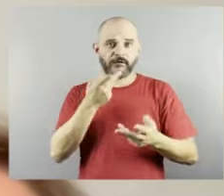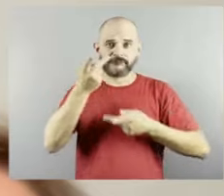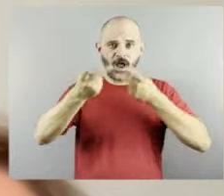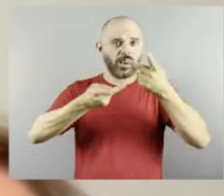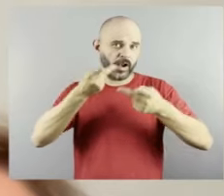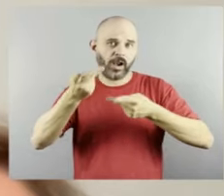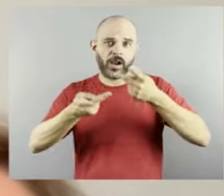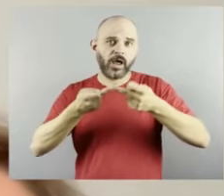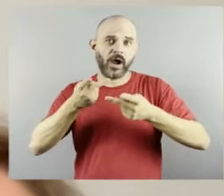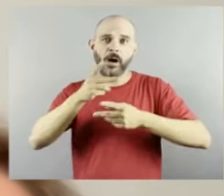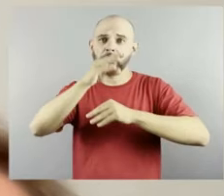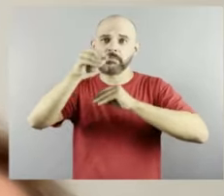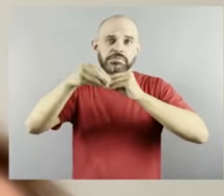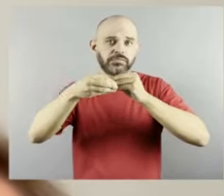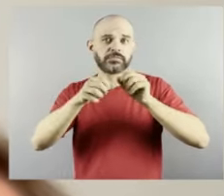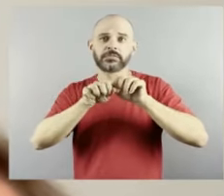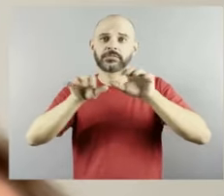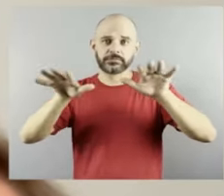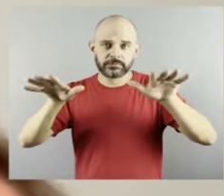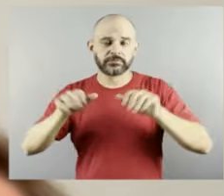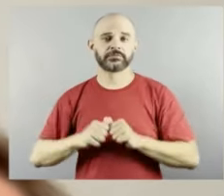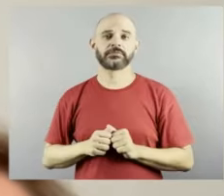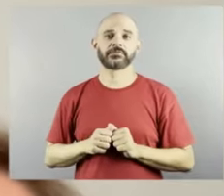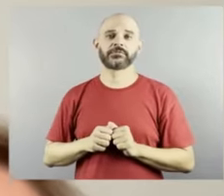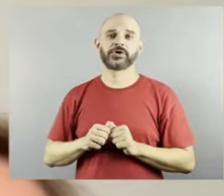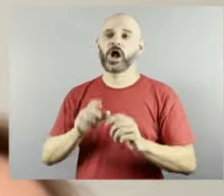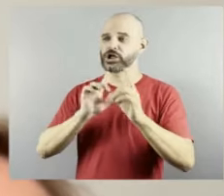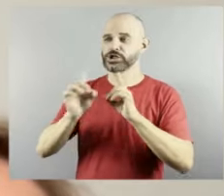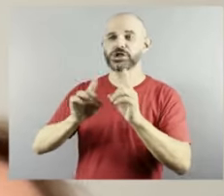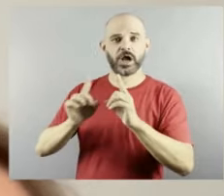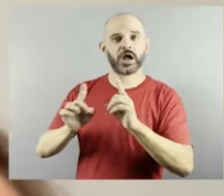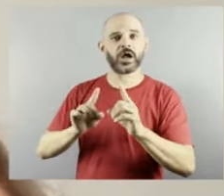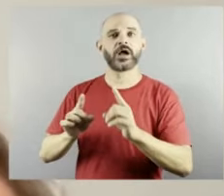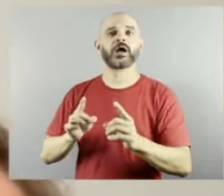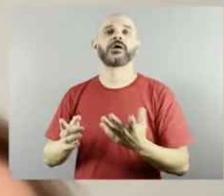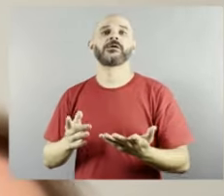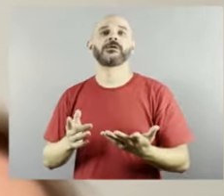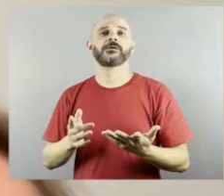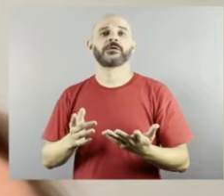gostoso sobre inclusão diversidade gestão